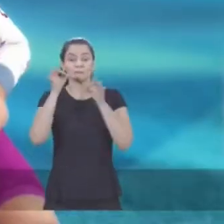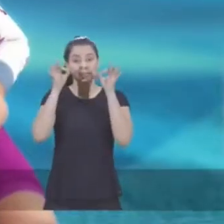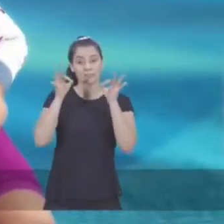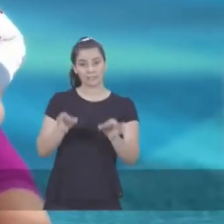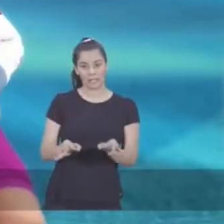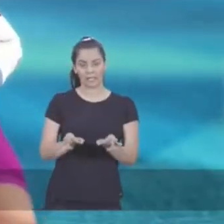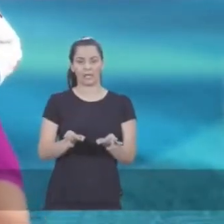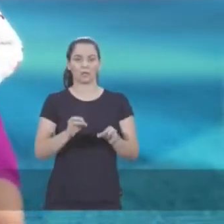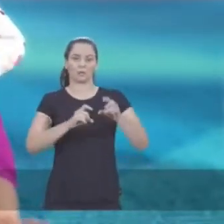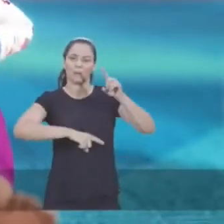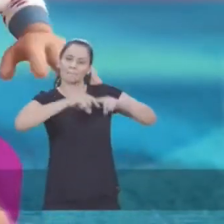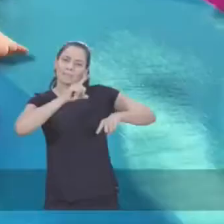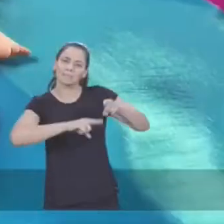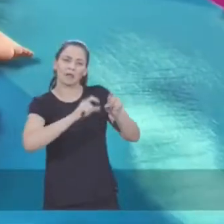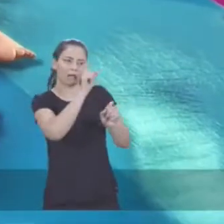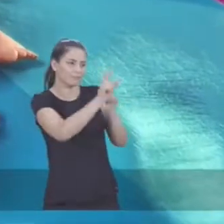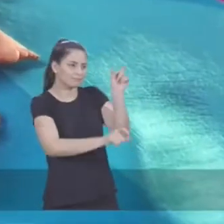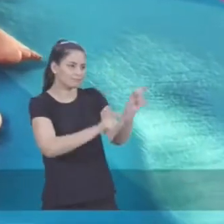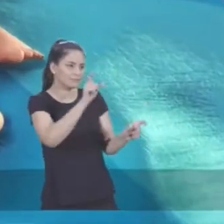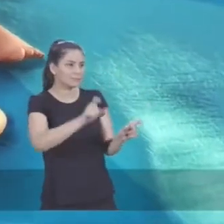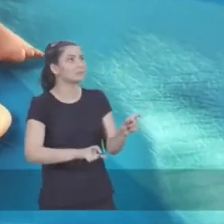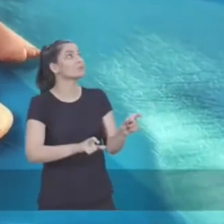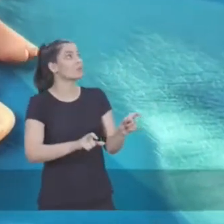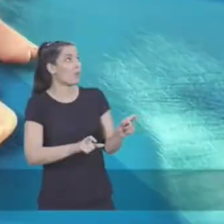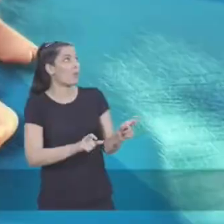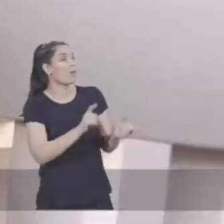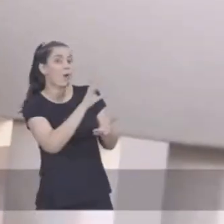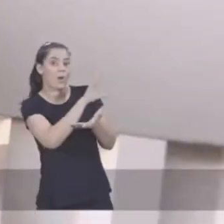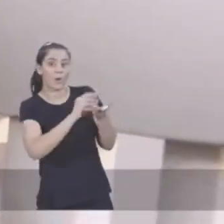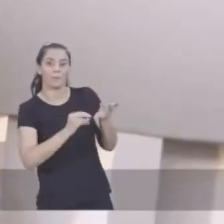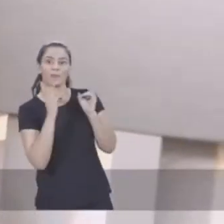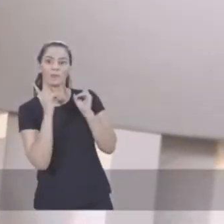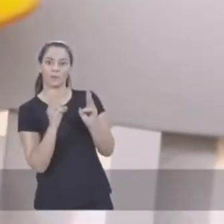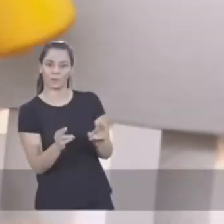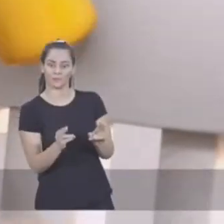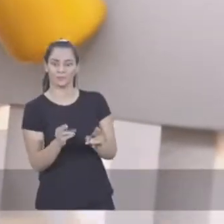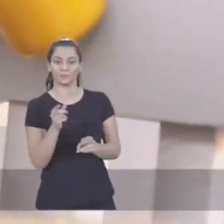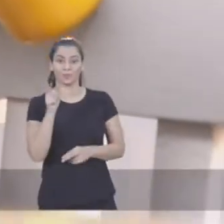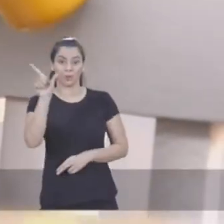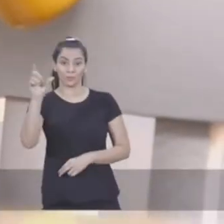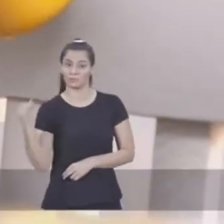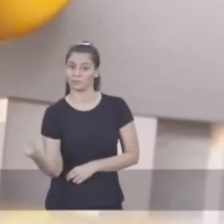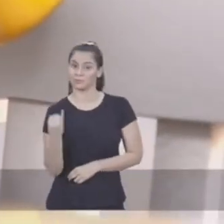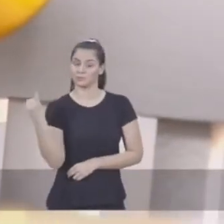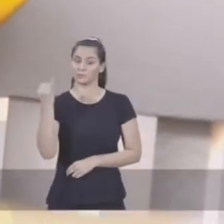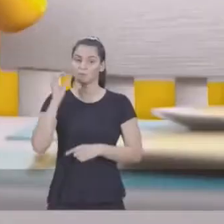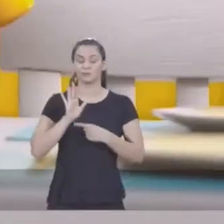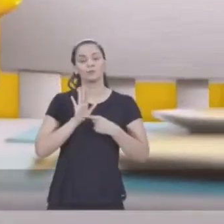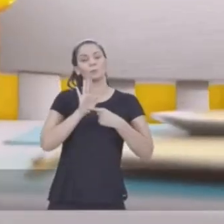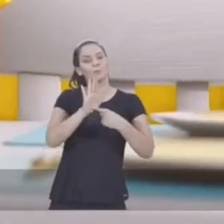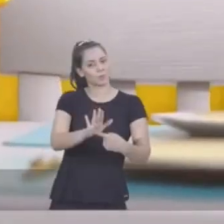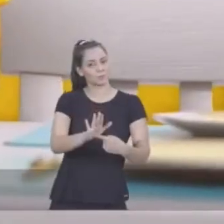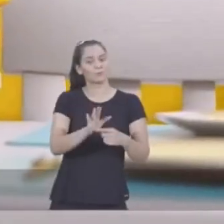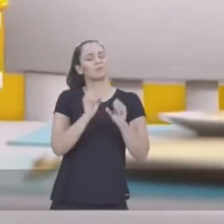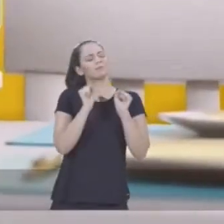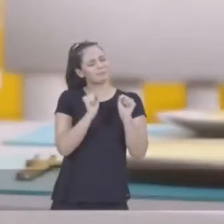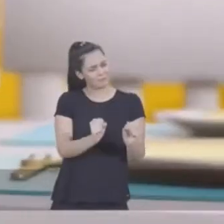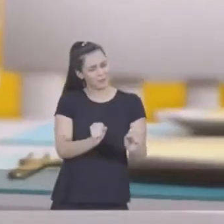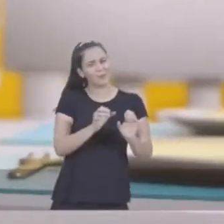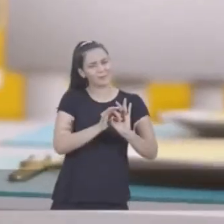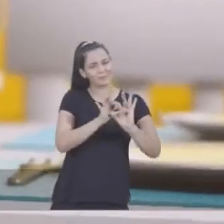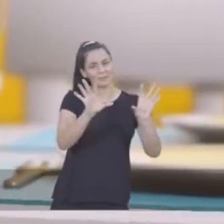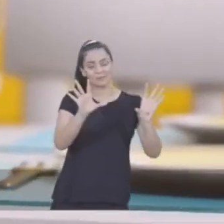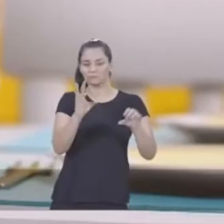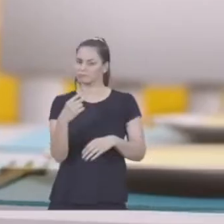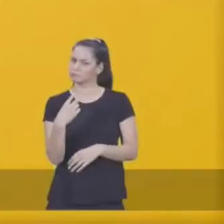pessoas e dos objetos para a criança ajustar a sua fala. Outra coisa fundamental é mostrar para a criança o que ela pode